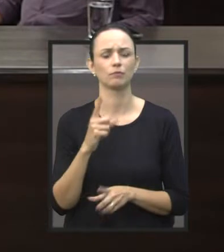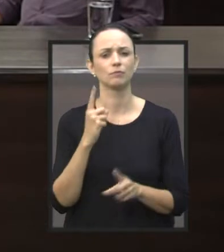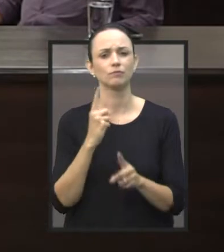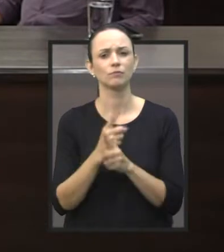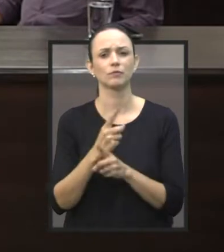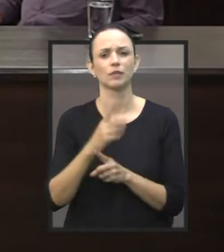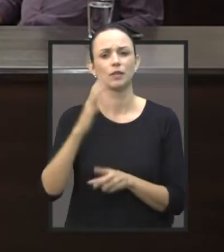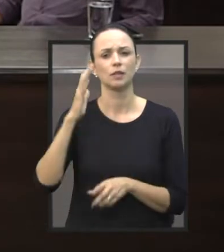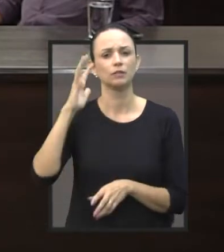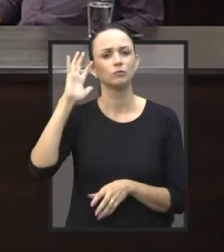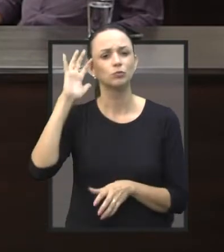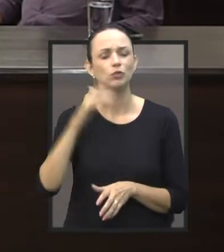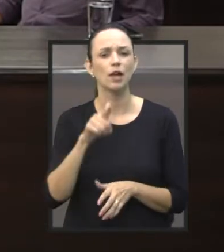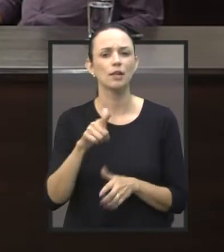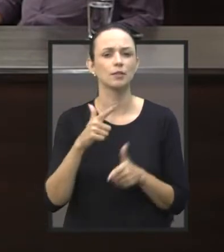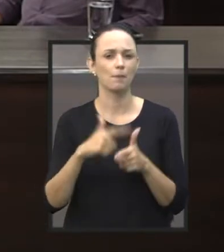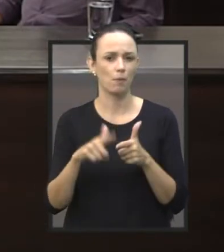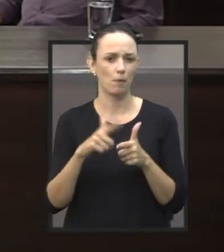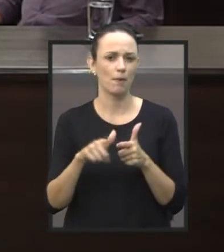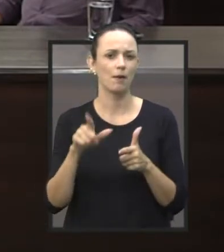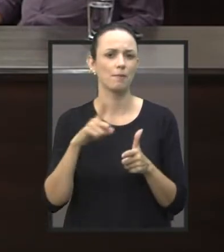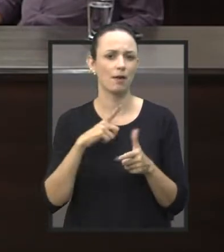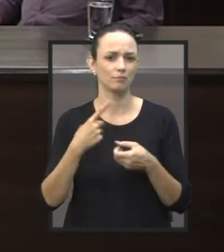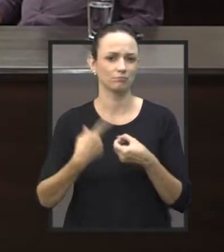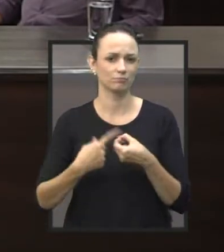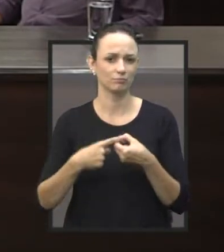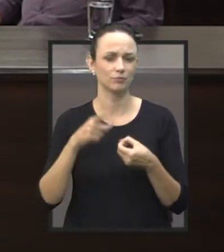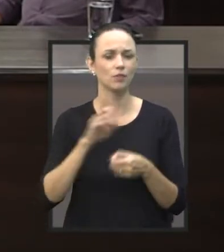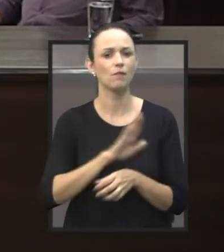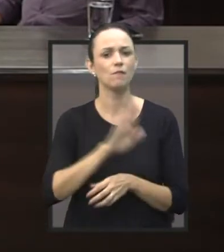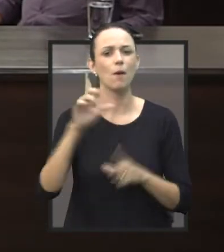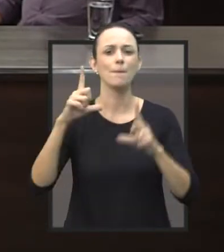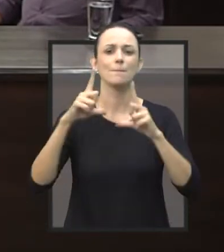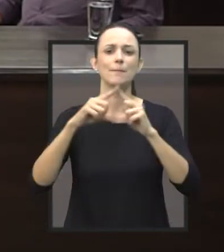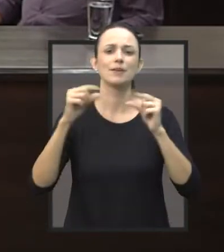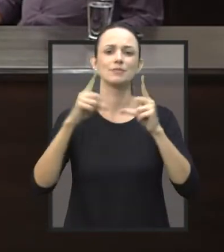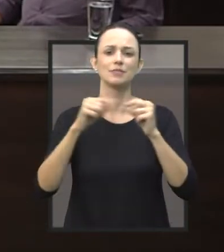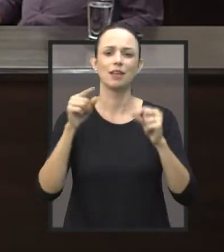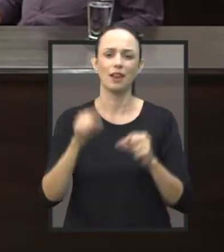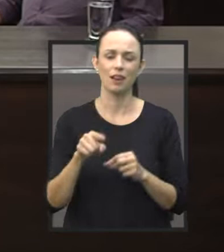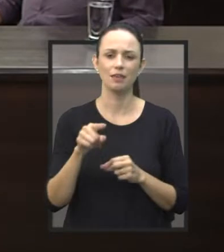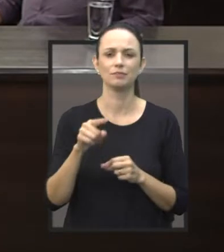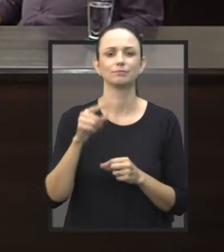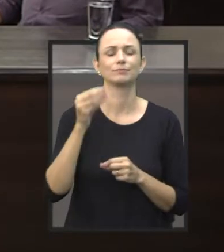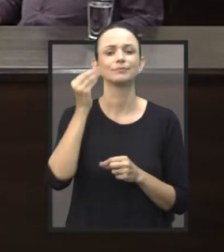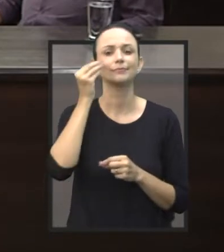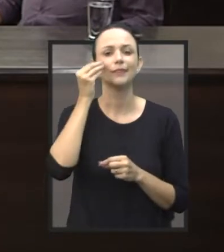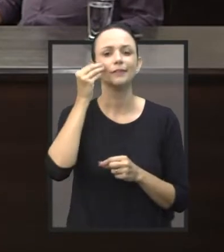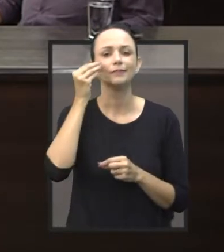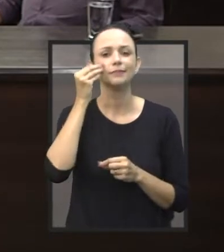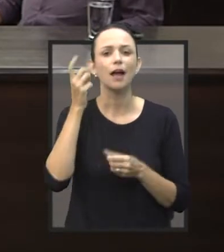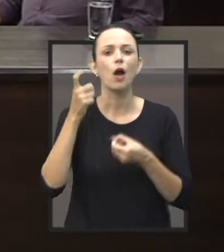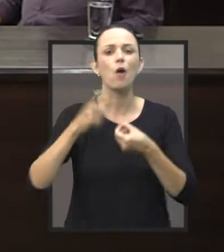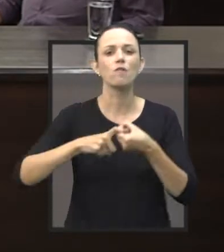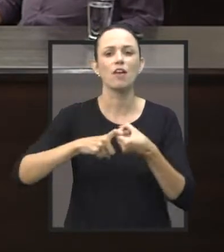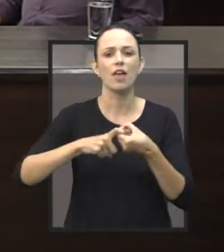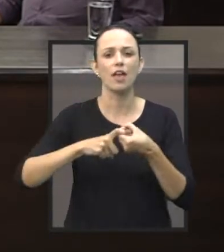definitiva para esse problema que a cidade enfrenta, o senhor esteve em Brasília para conseguir convênios com